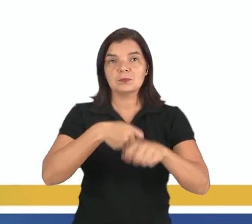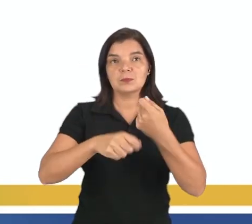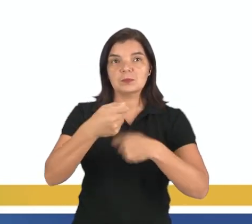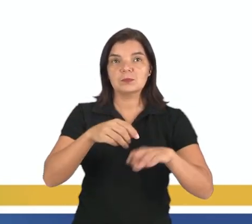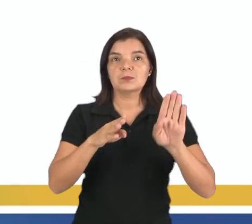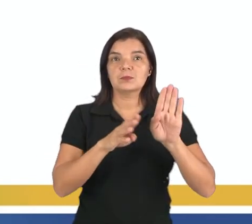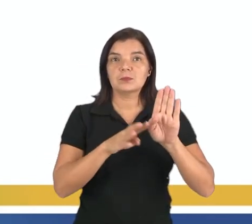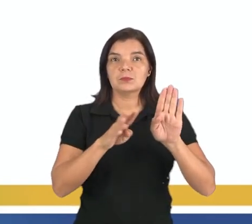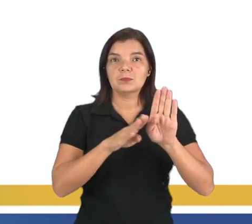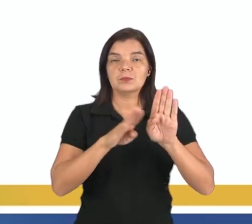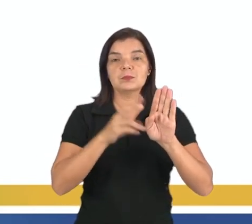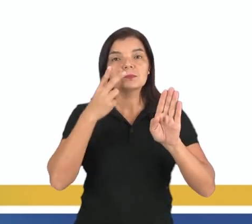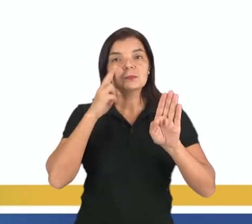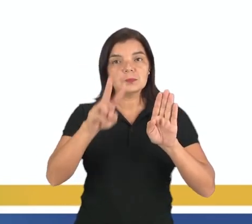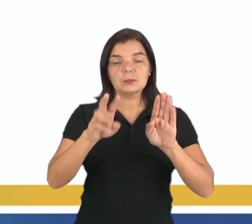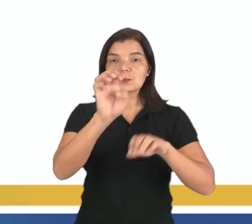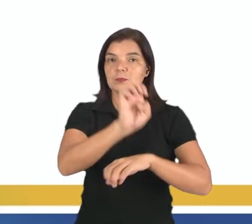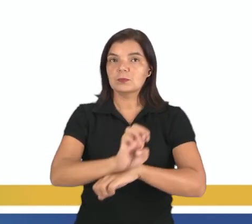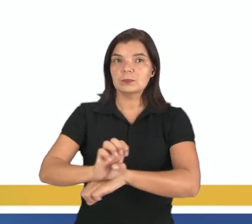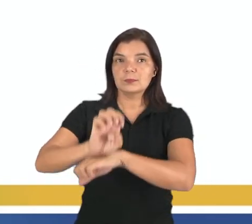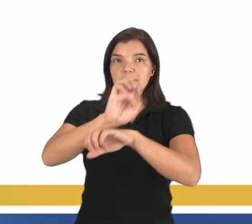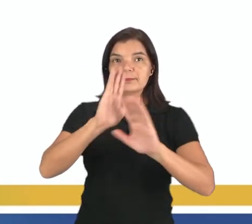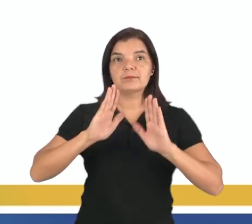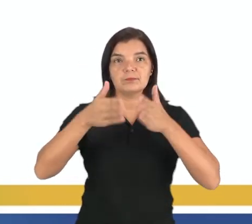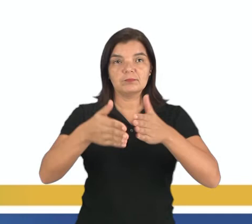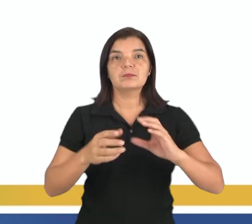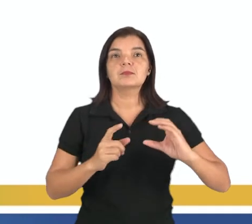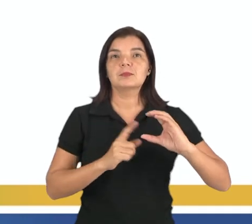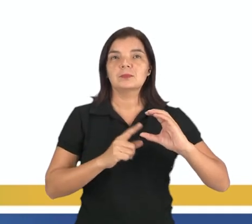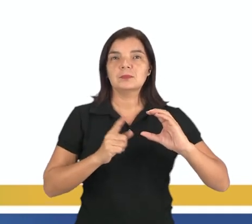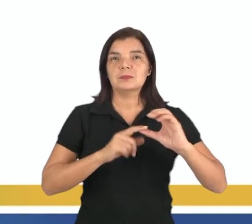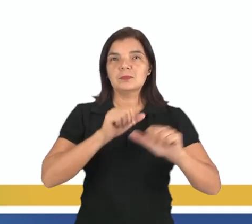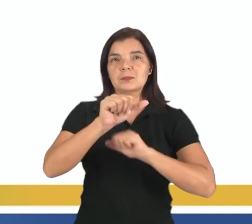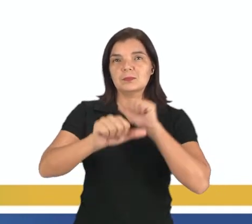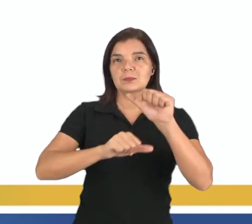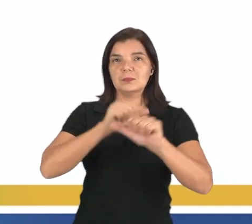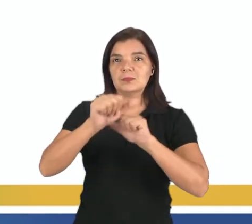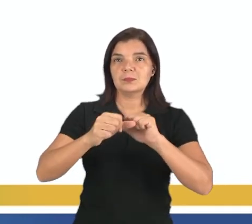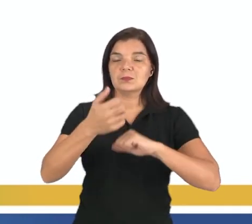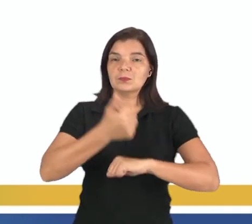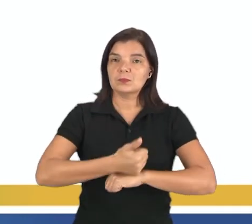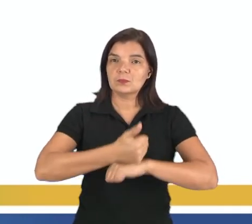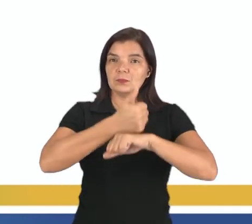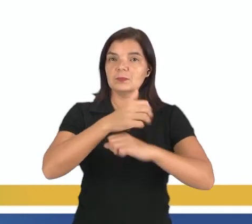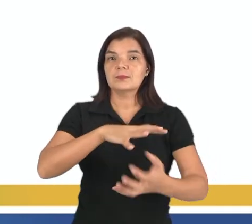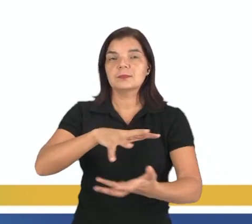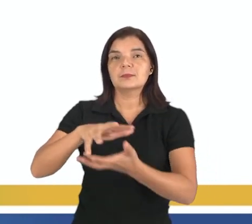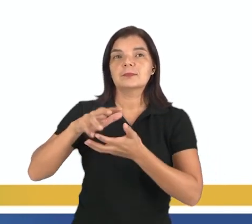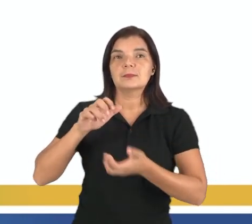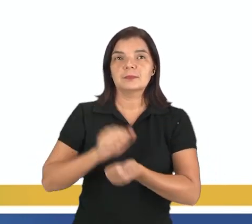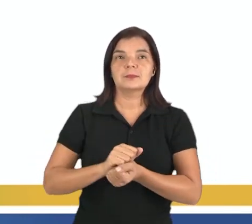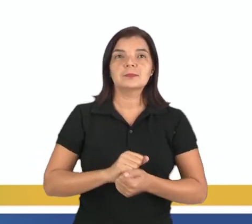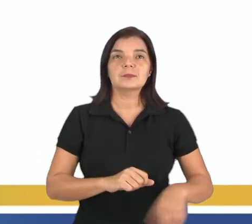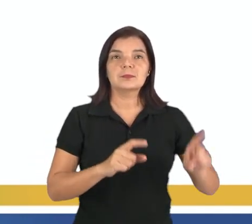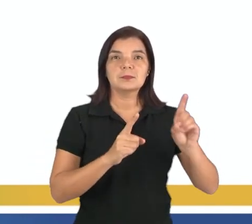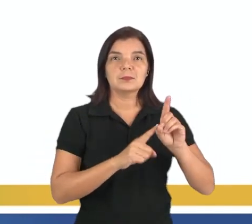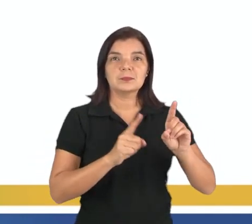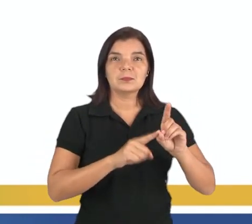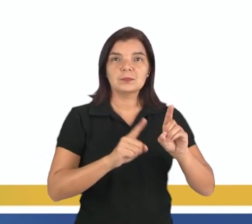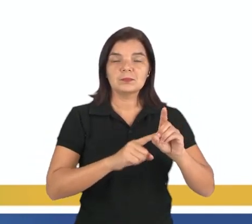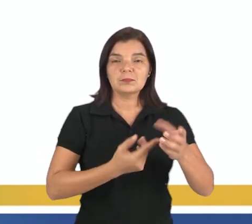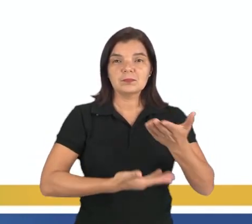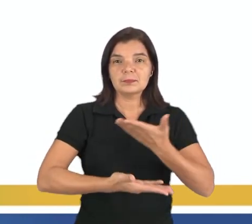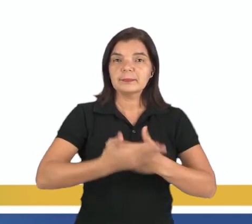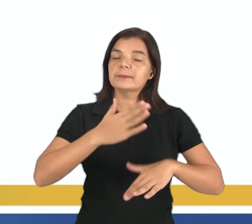B, corresponde a uma visão eurocêntrica, C, designa as mudanças no poderio das lideranças mundiais,